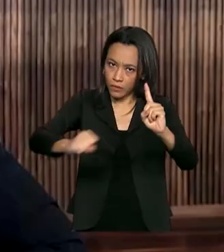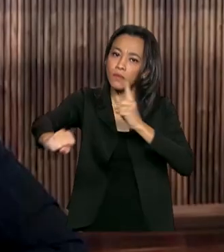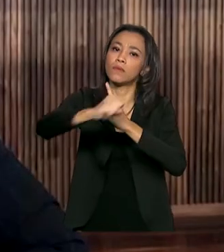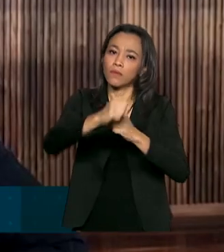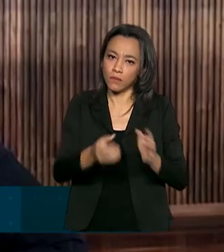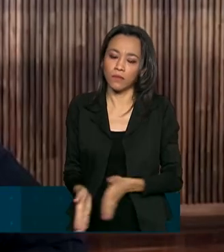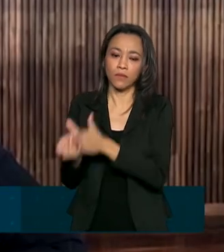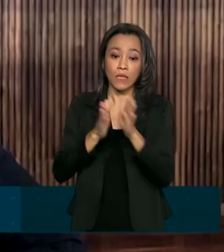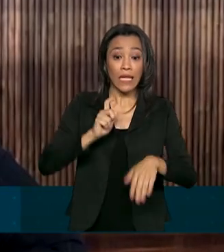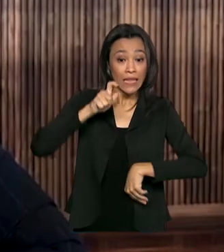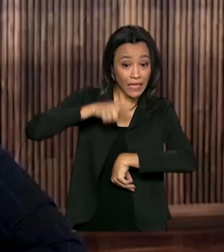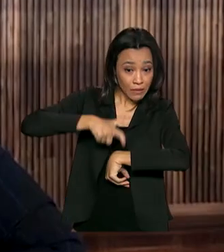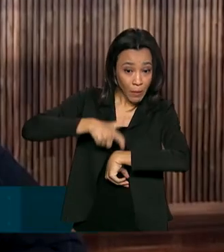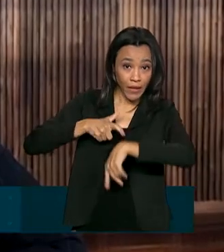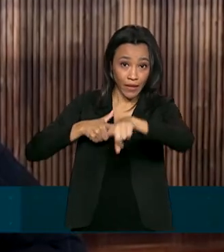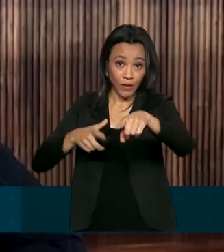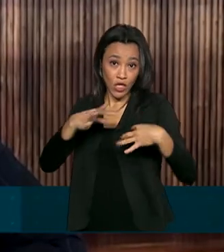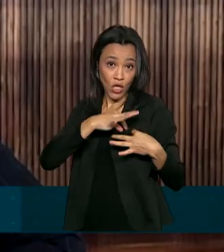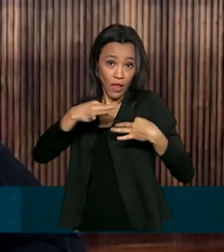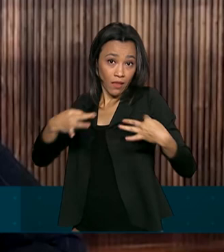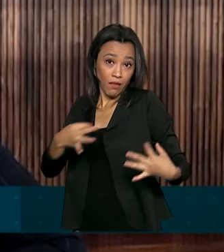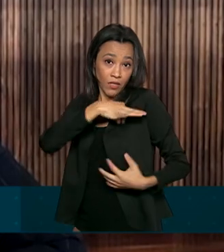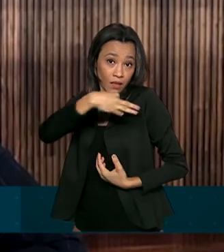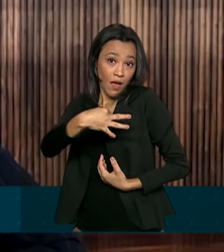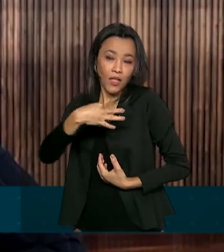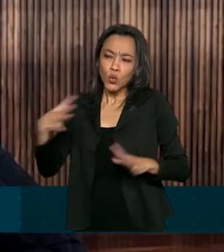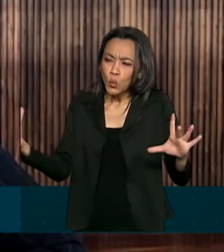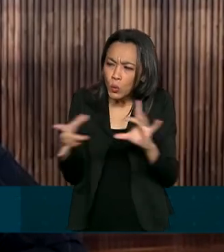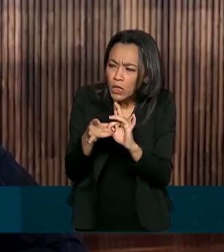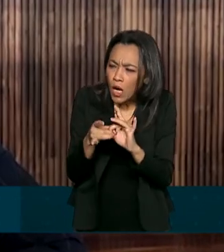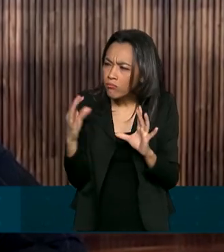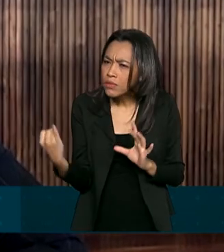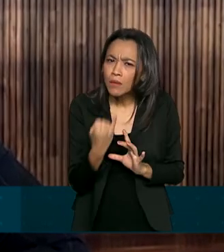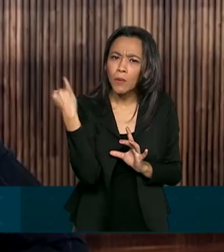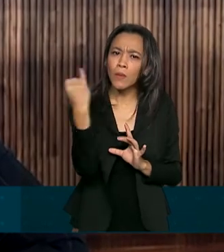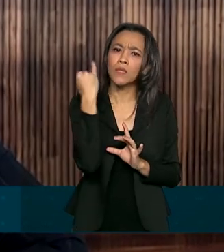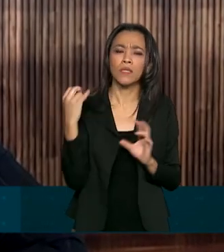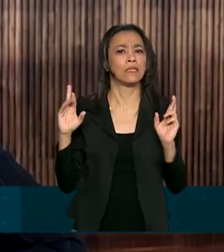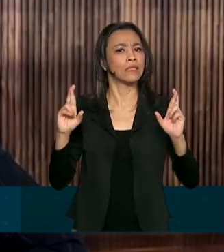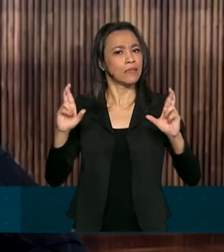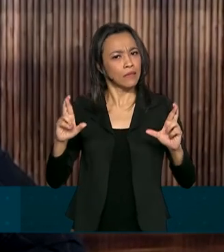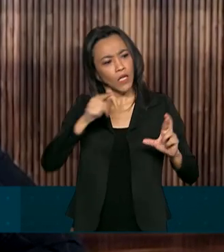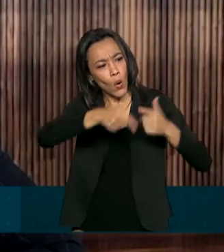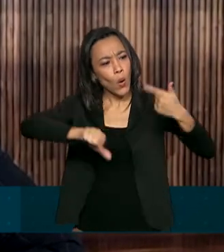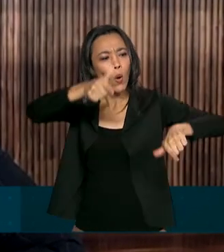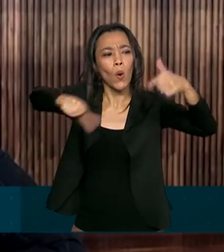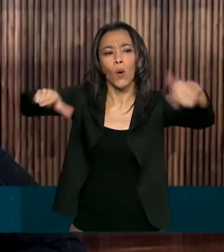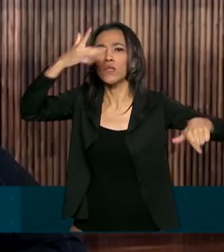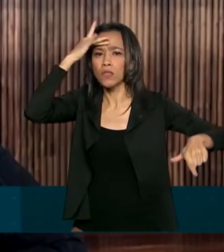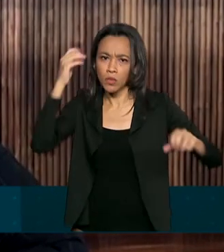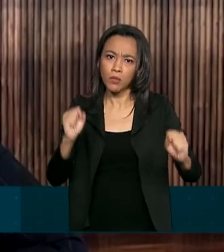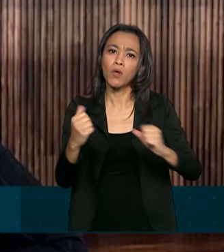Neste momento, onde a solidariedade e a união se fazem fundamentais, esperamos que outras pessoas possam também